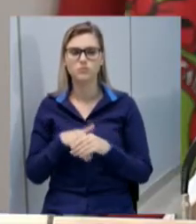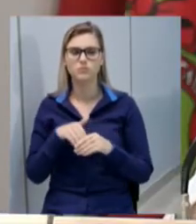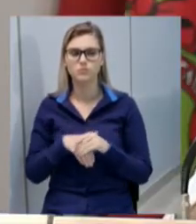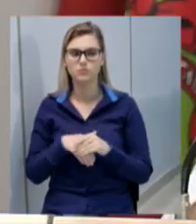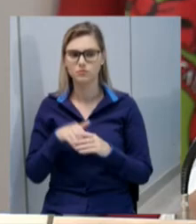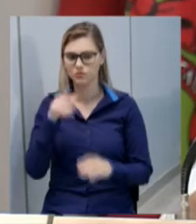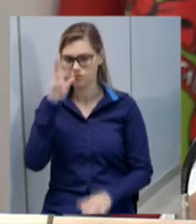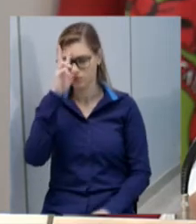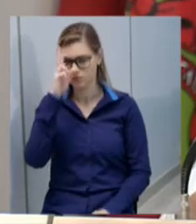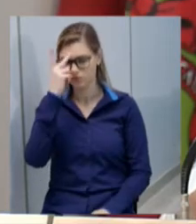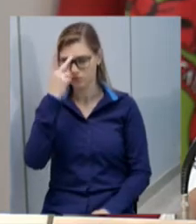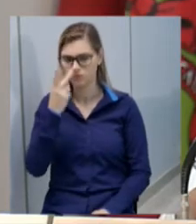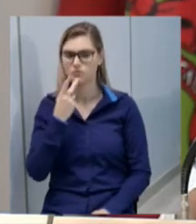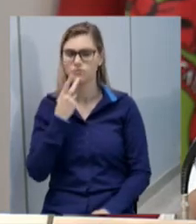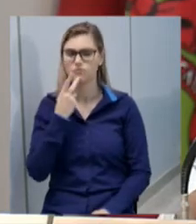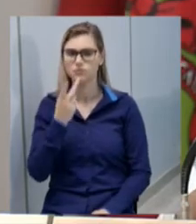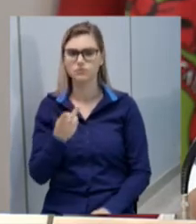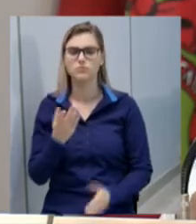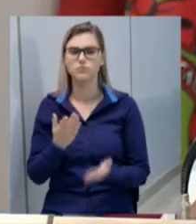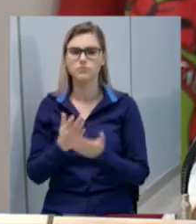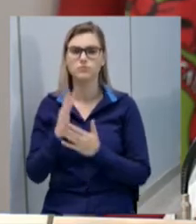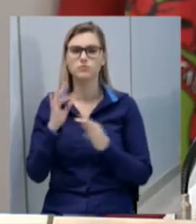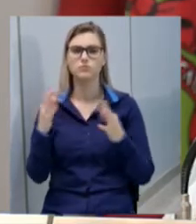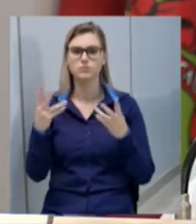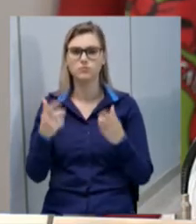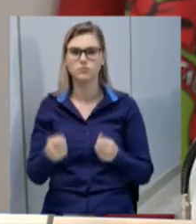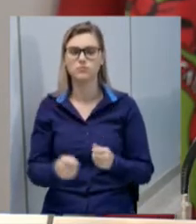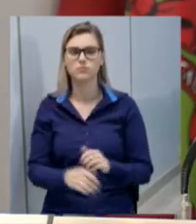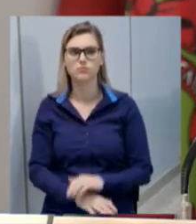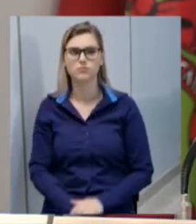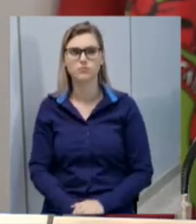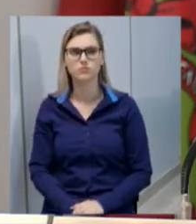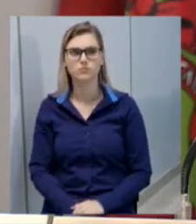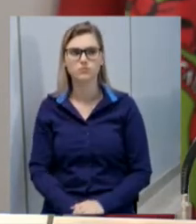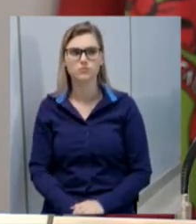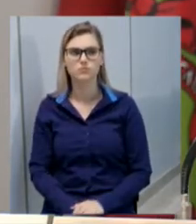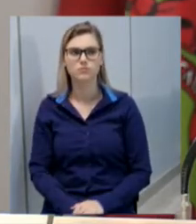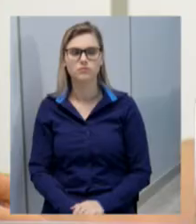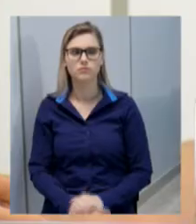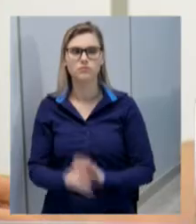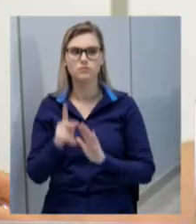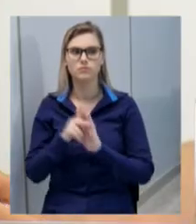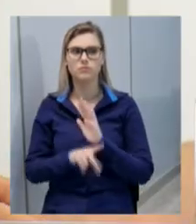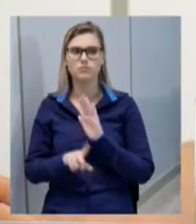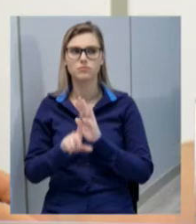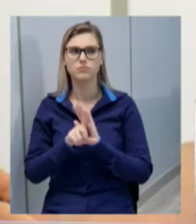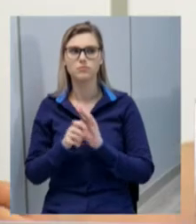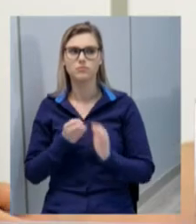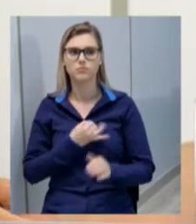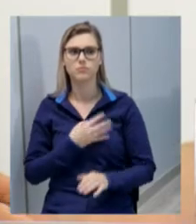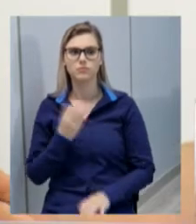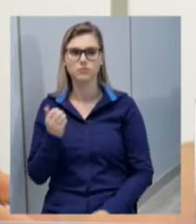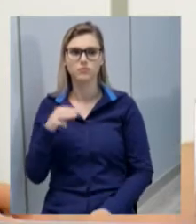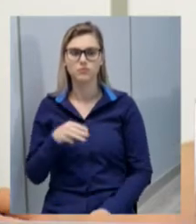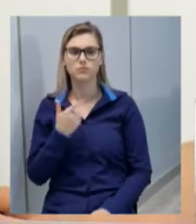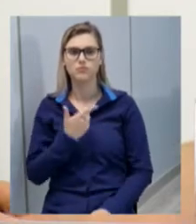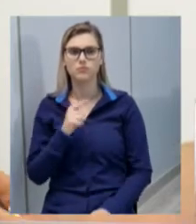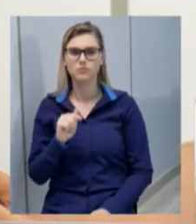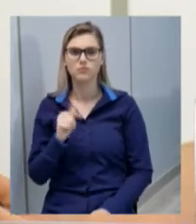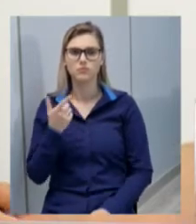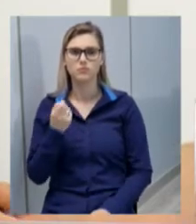votação os contrários se manifestem aprovado por unanimidade projeto de lei número AM 27